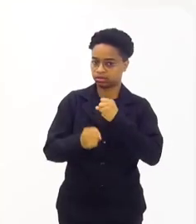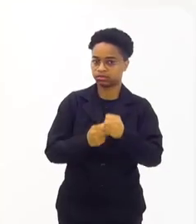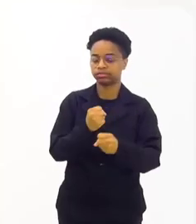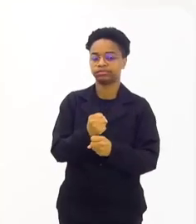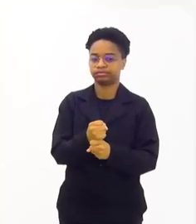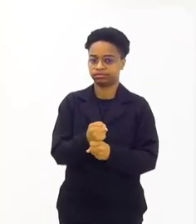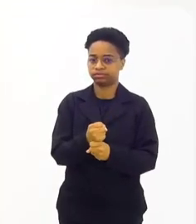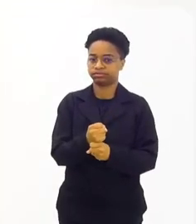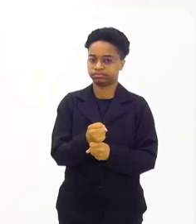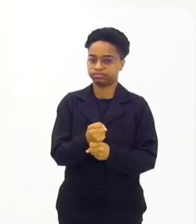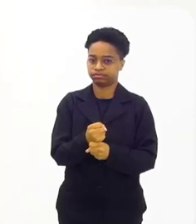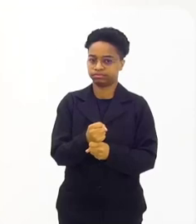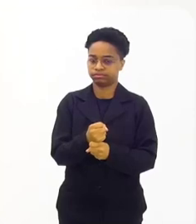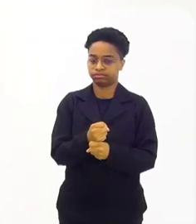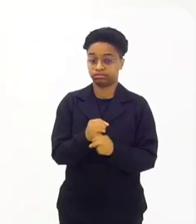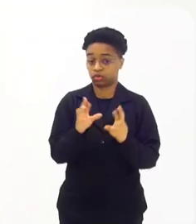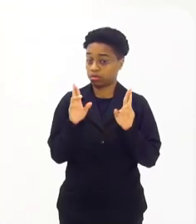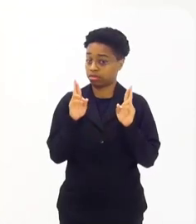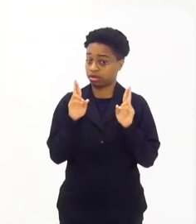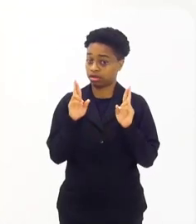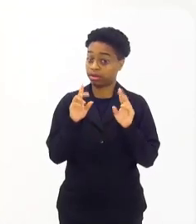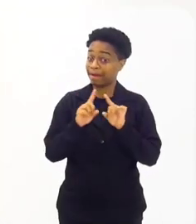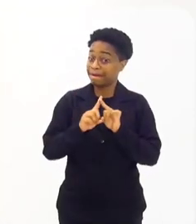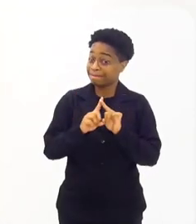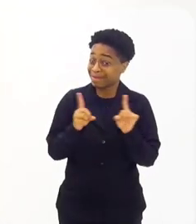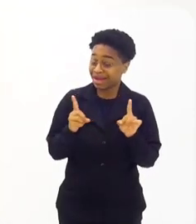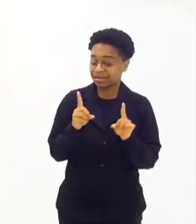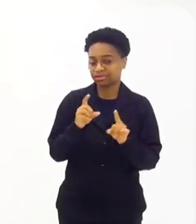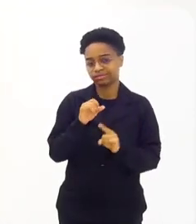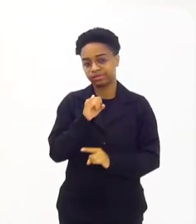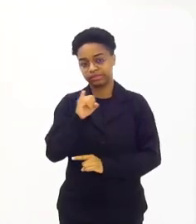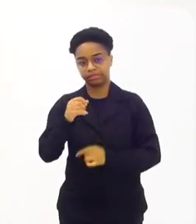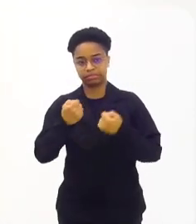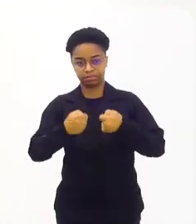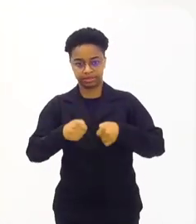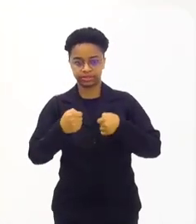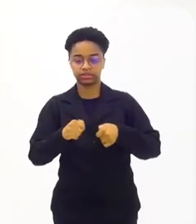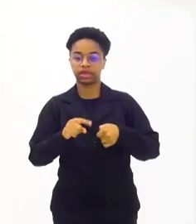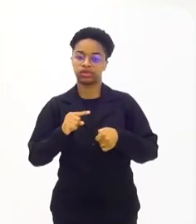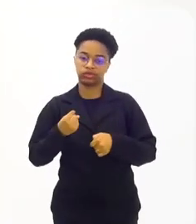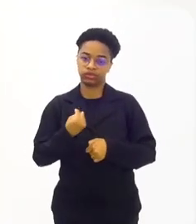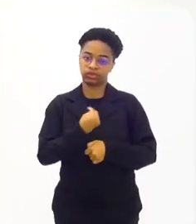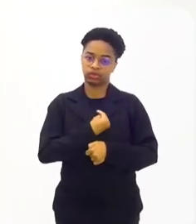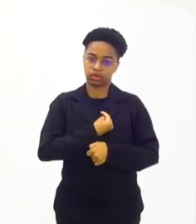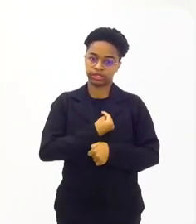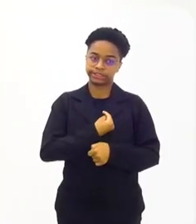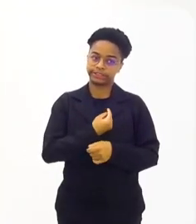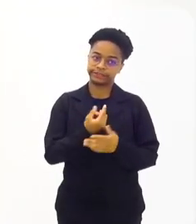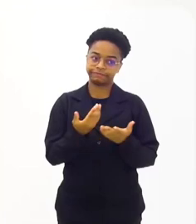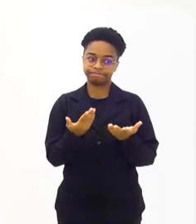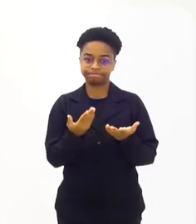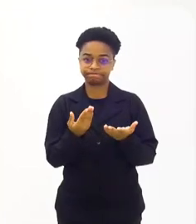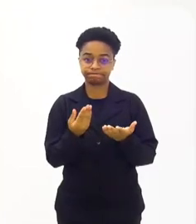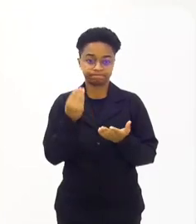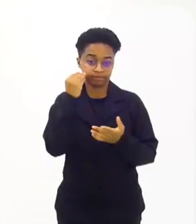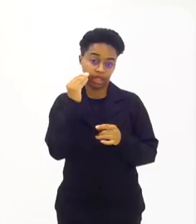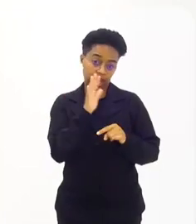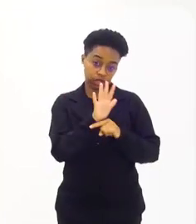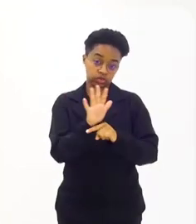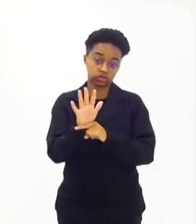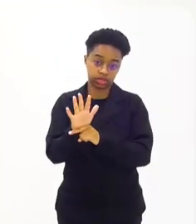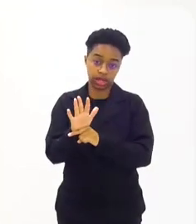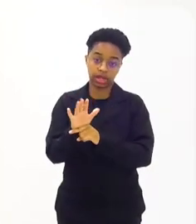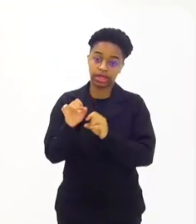ser utilizada. Mas, caso seja, nós vamos estar aqui para ajudar